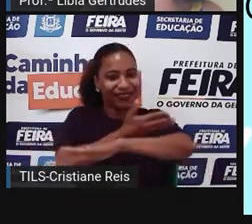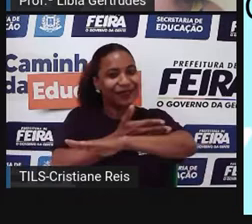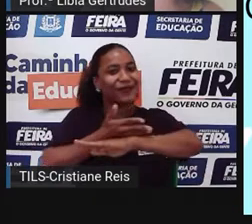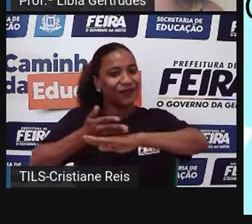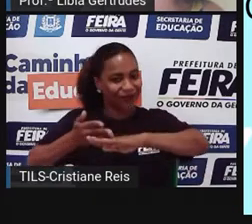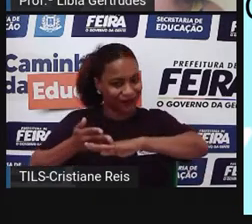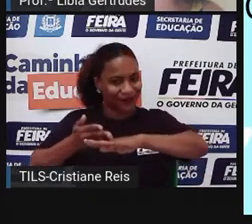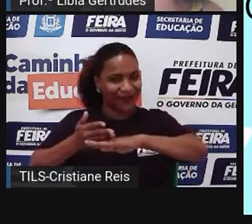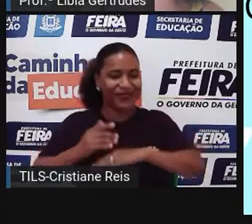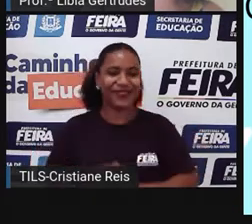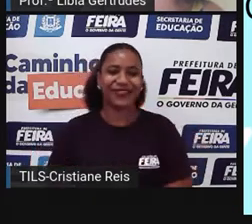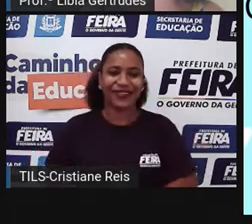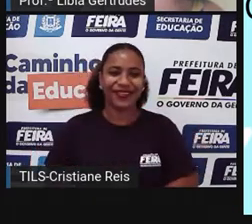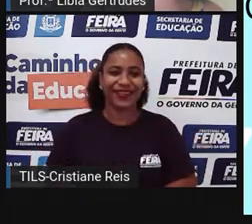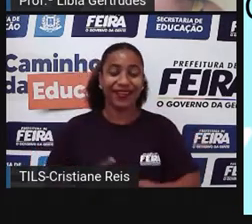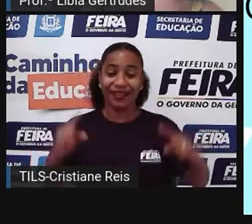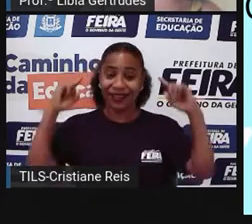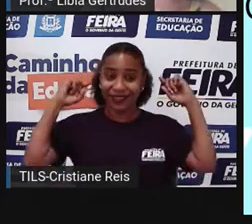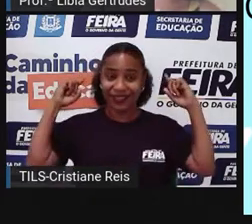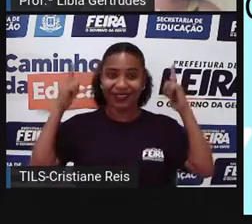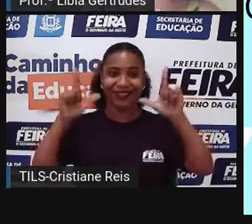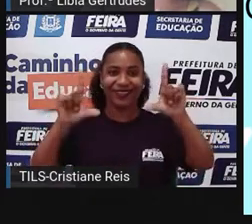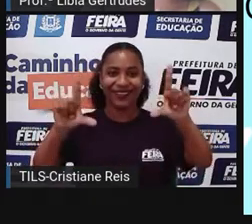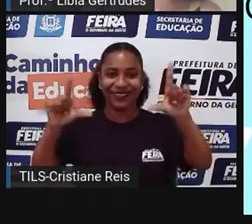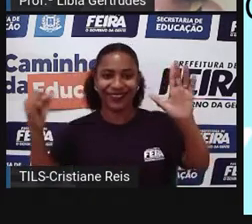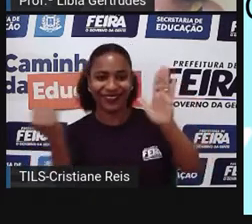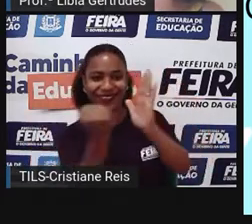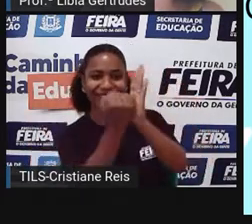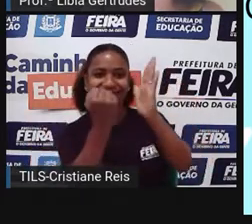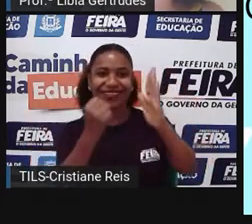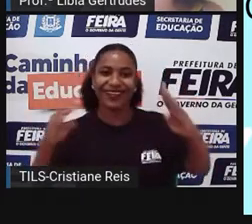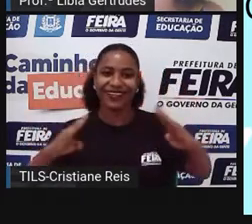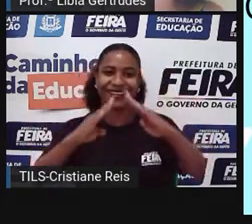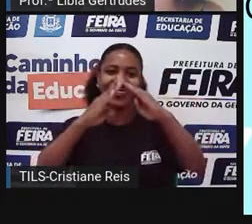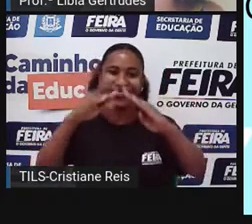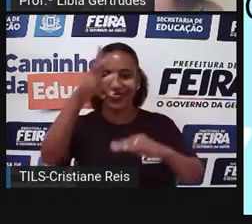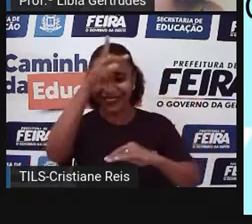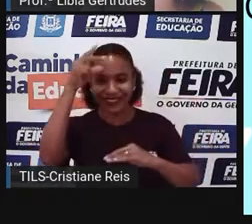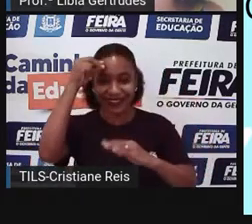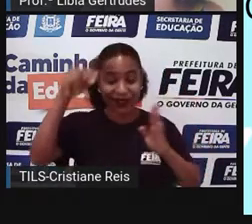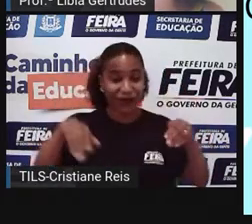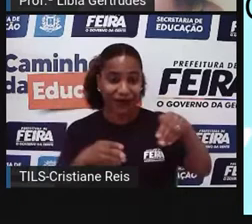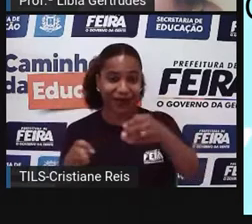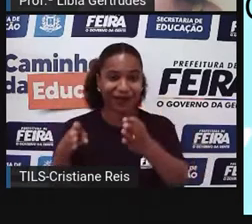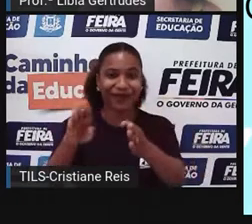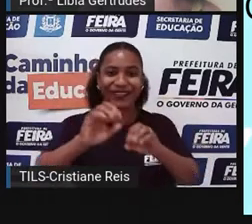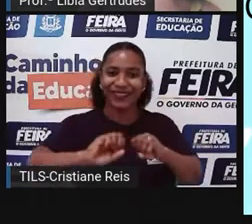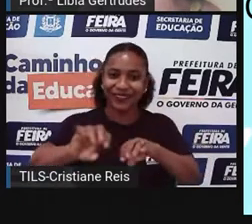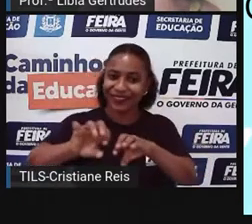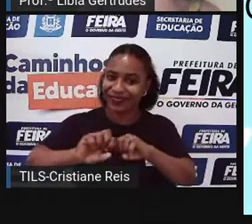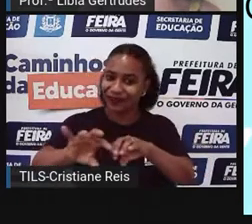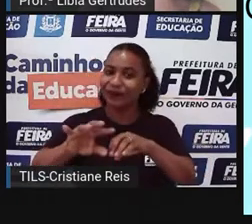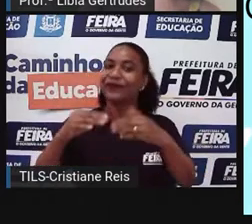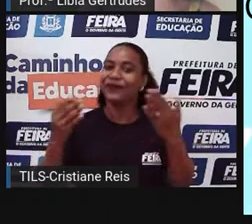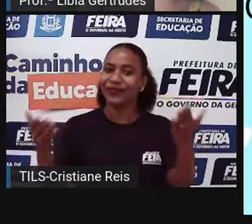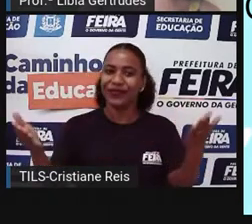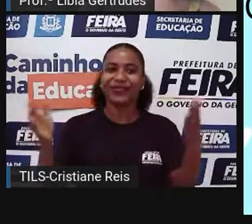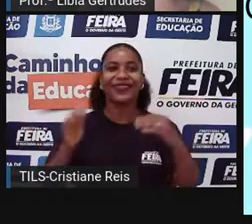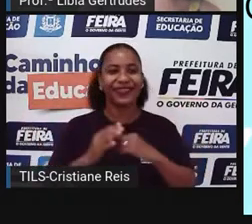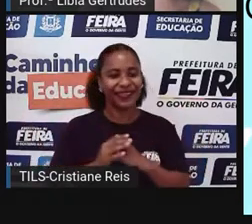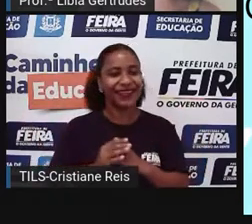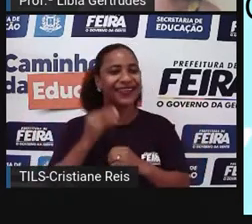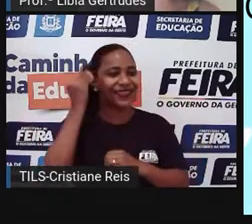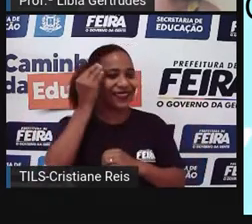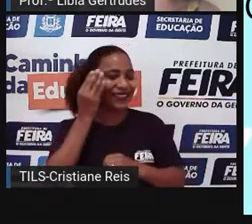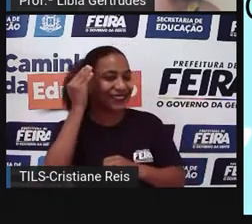jaleco também branco. Aqui atrás de mim tem um painel com a logomarca da prefeitura e do caminho de educação. Bom, aqui no Saberes e